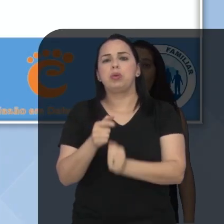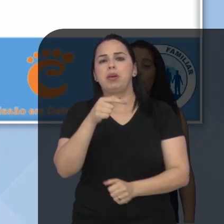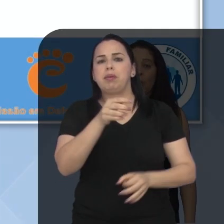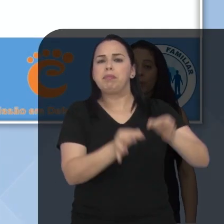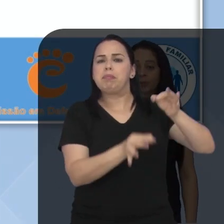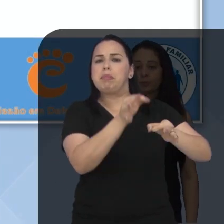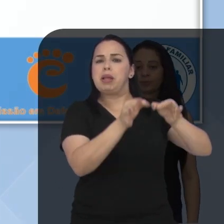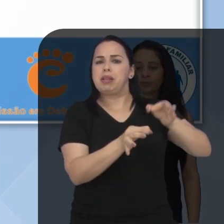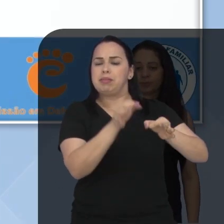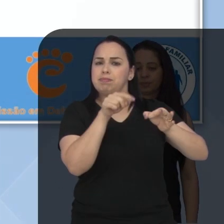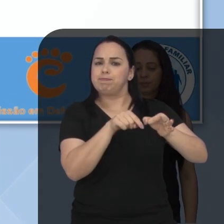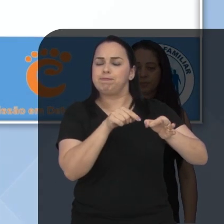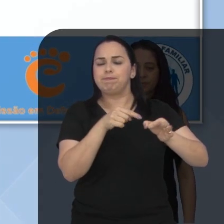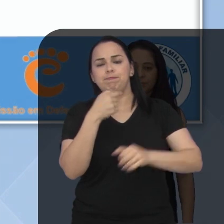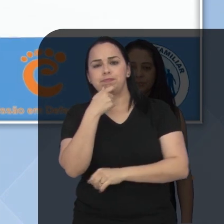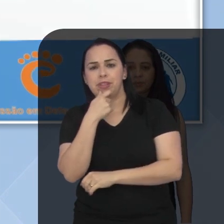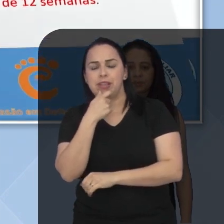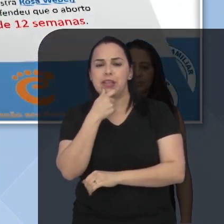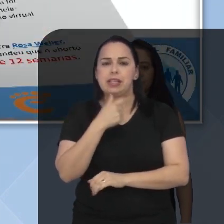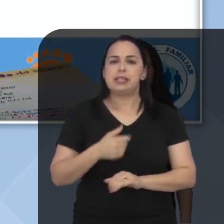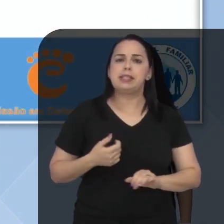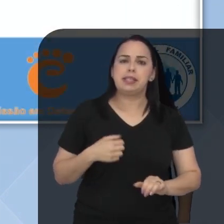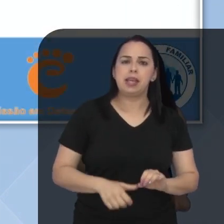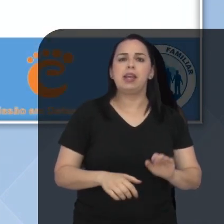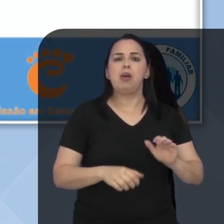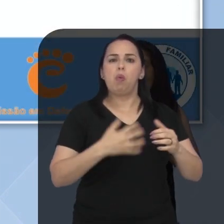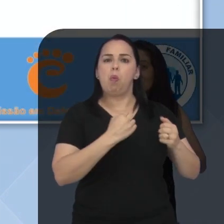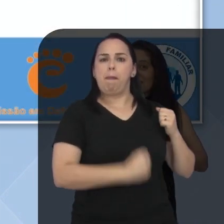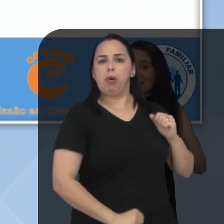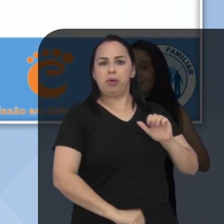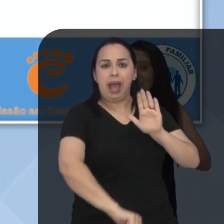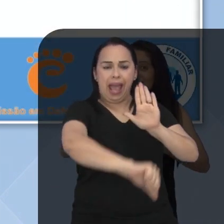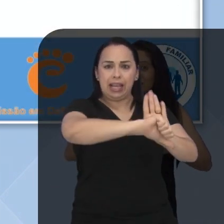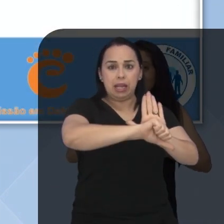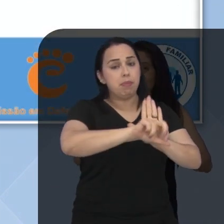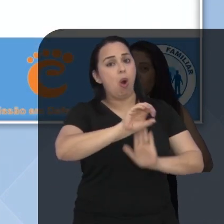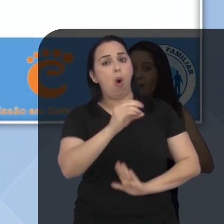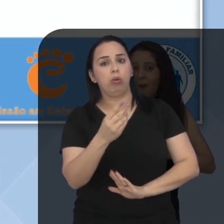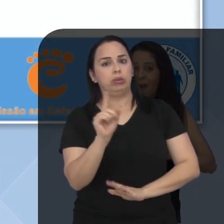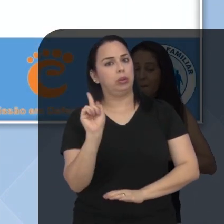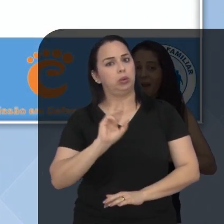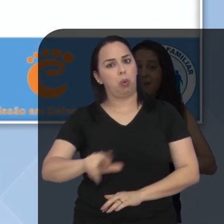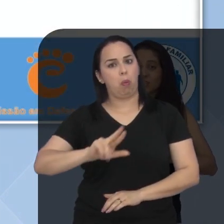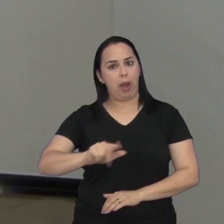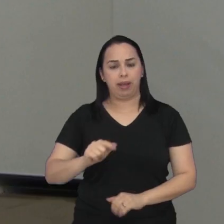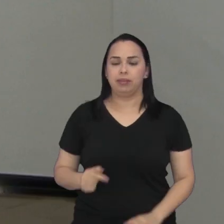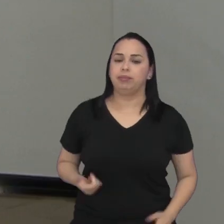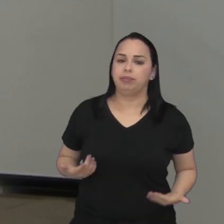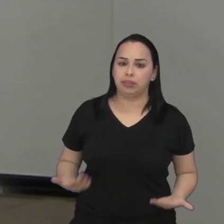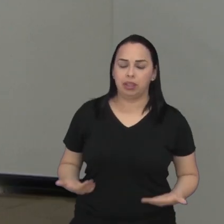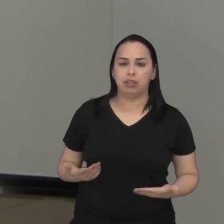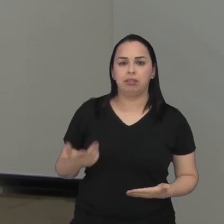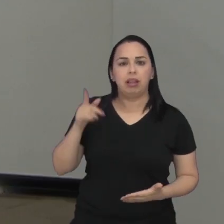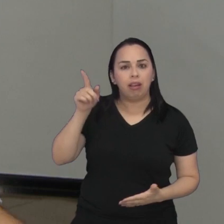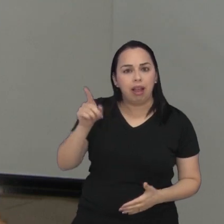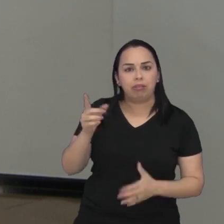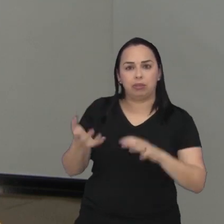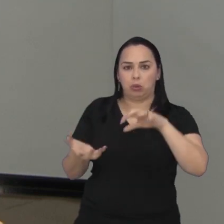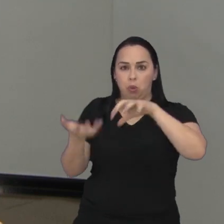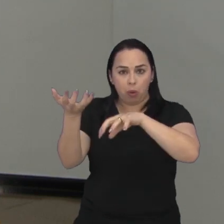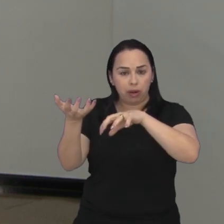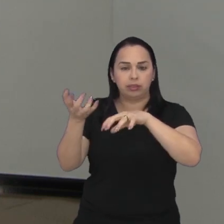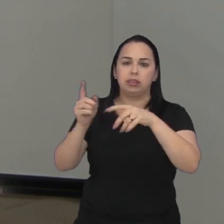acompanhar as decisões do poder judiciário relacionadas a descriminalização do aborto tem algumas pautas